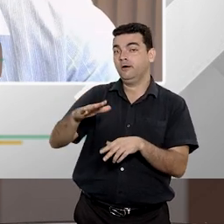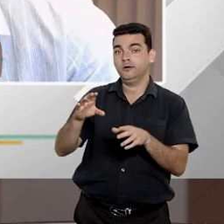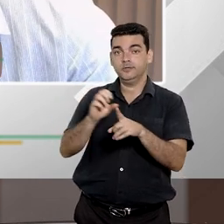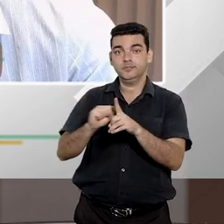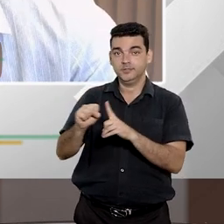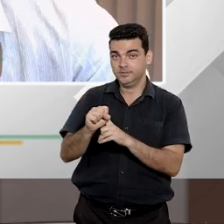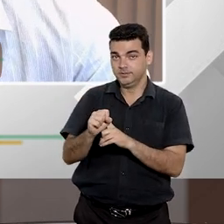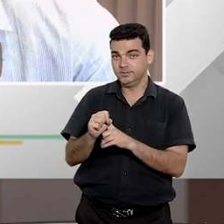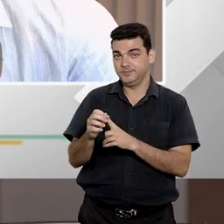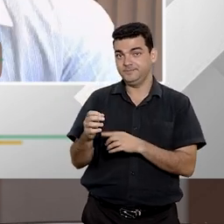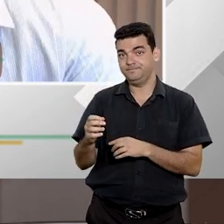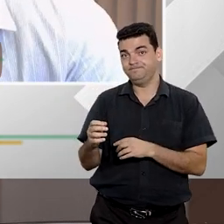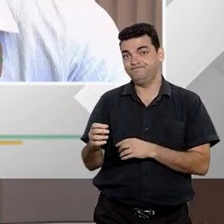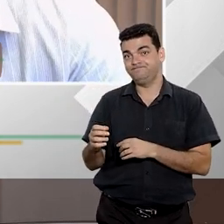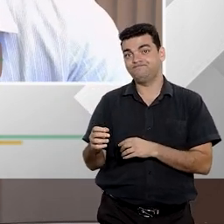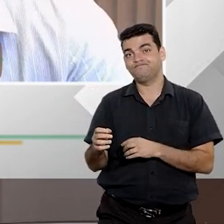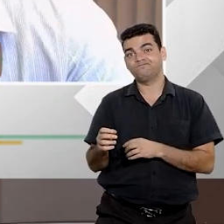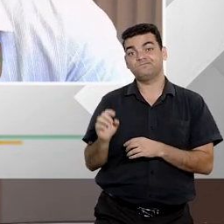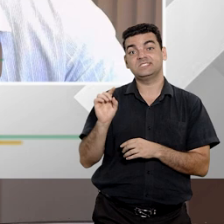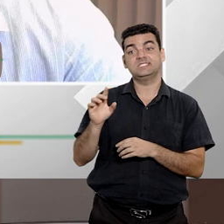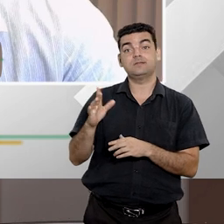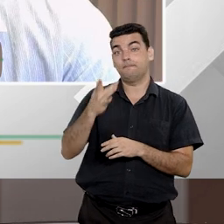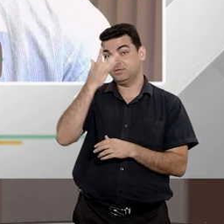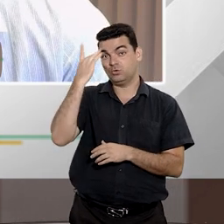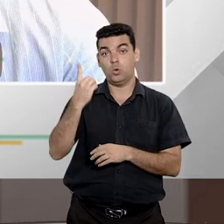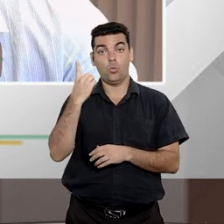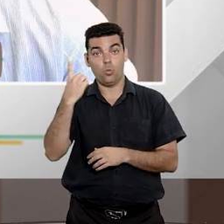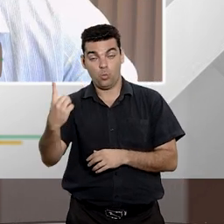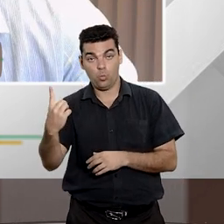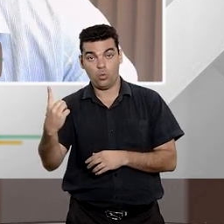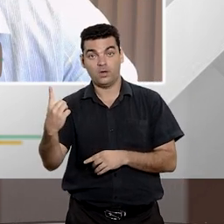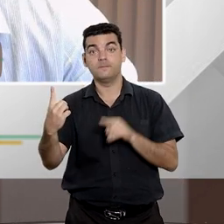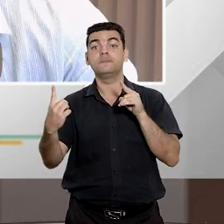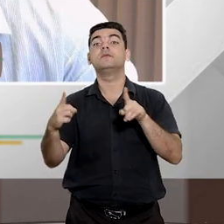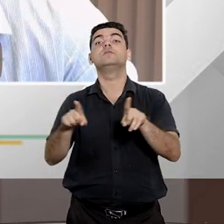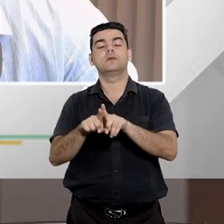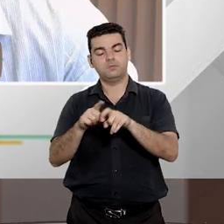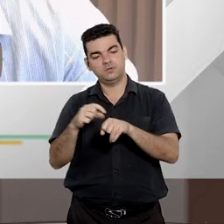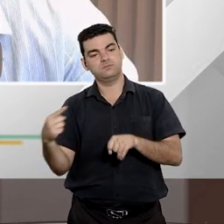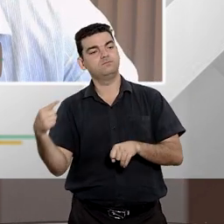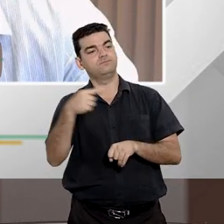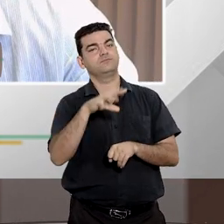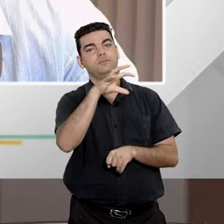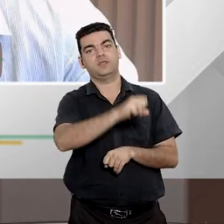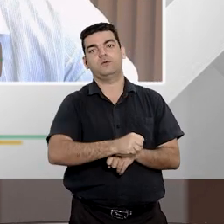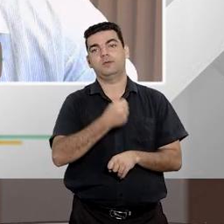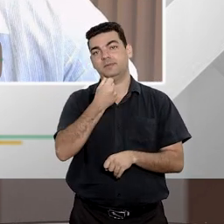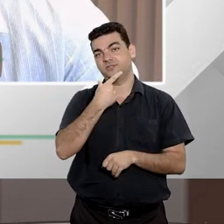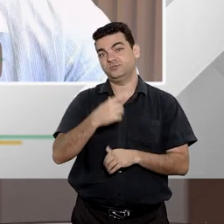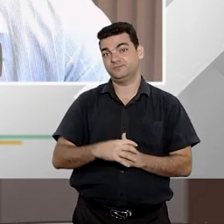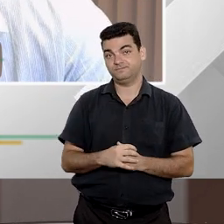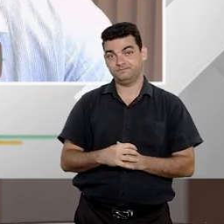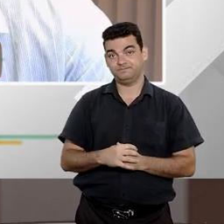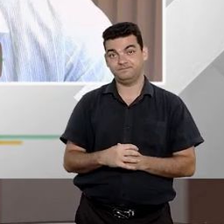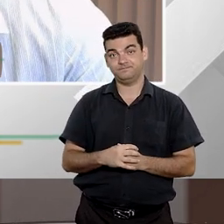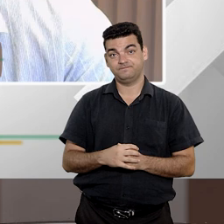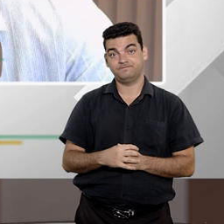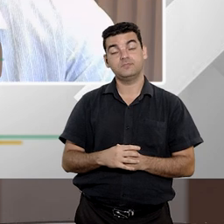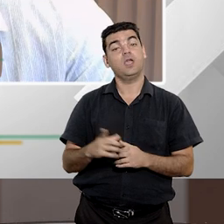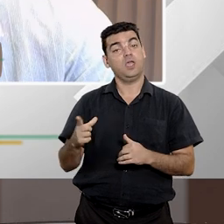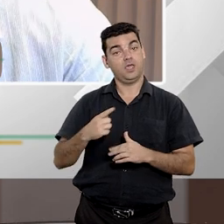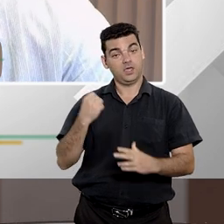determináveis, mas que um cidadão individualmente possa ter acesso ao medicamento do qual precisa é também